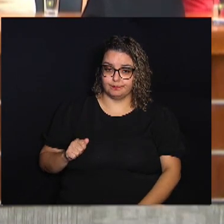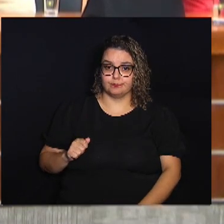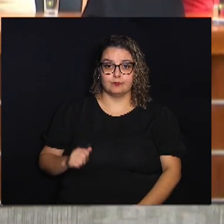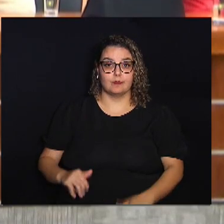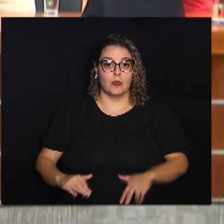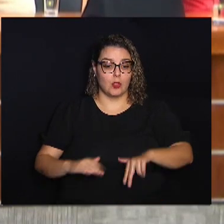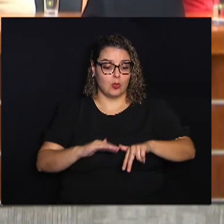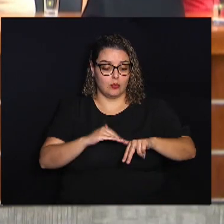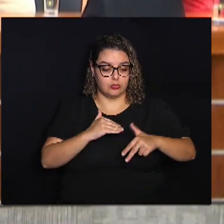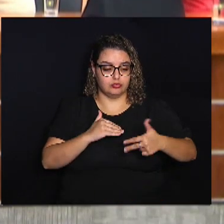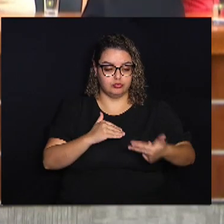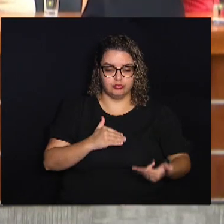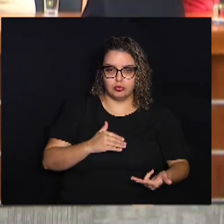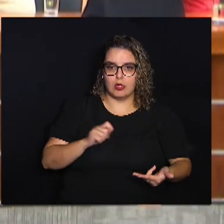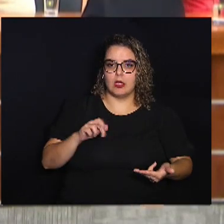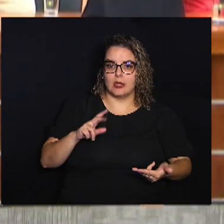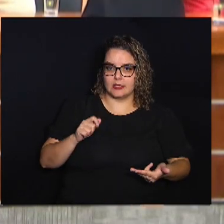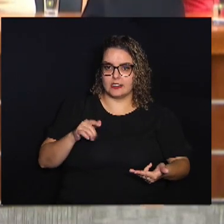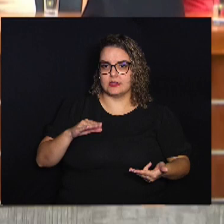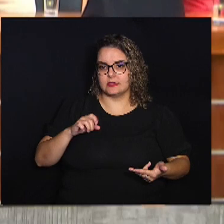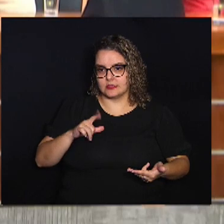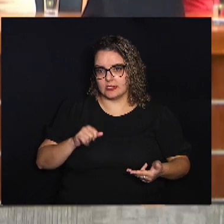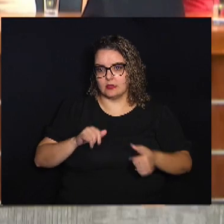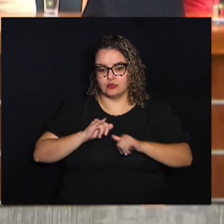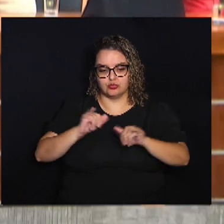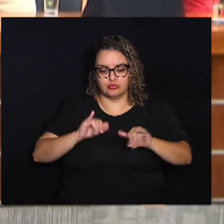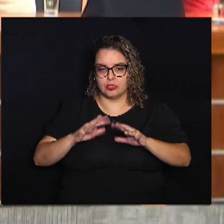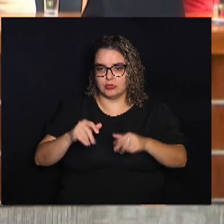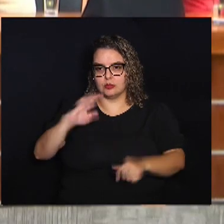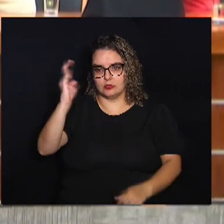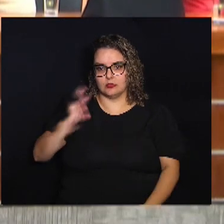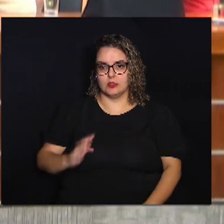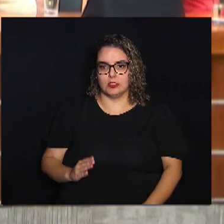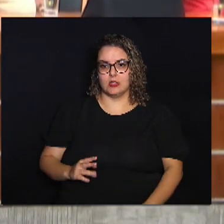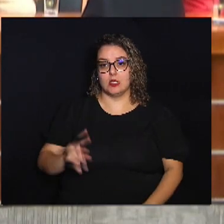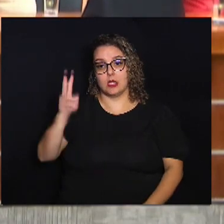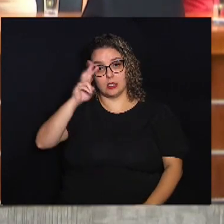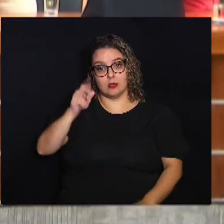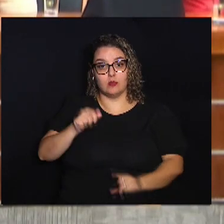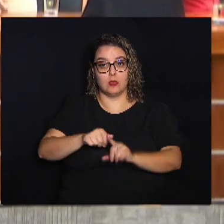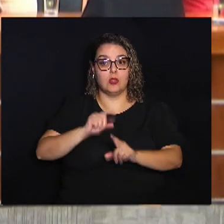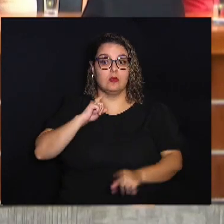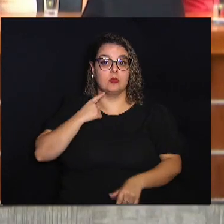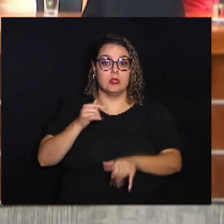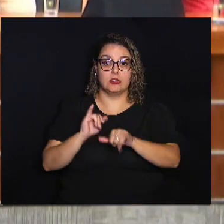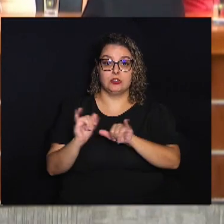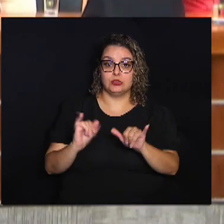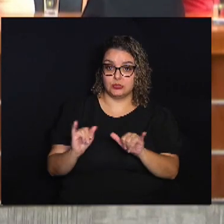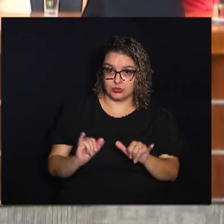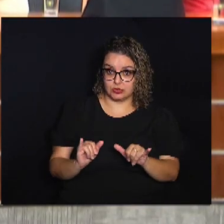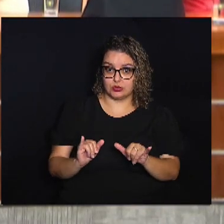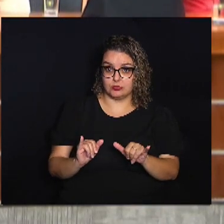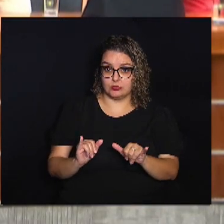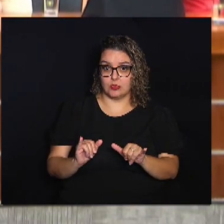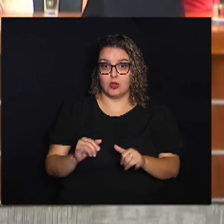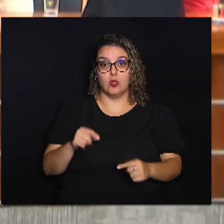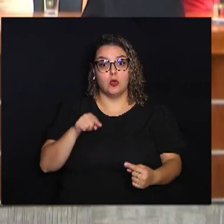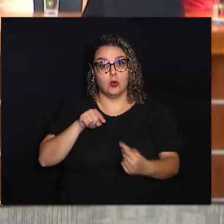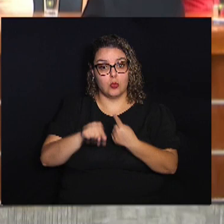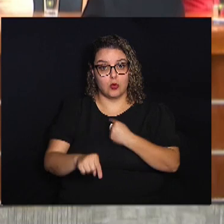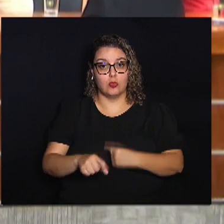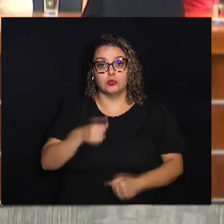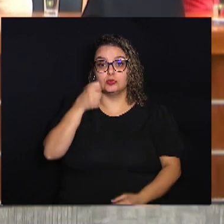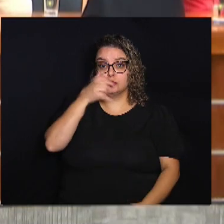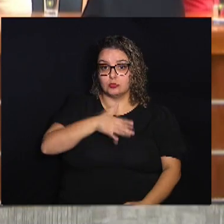inteiro E é Rememorada No mês de maio Nas campanhas Contra o abuso